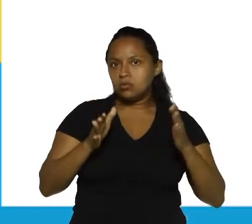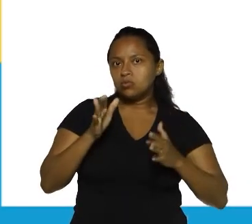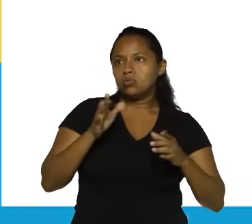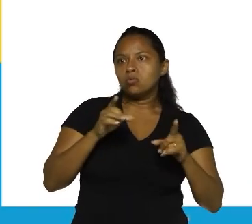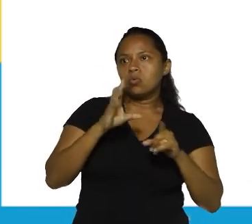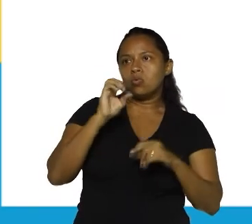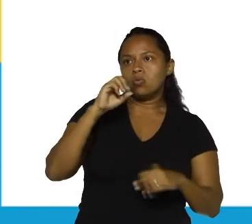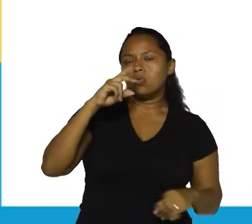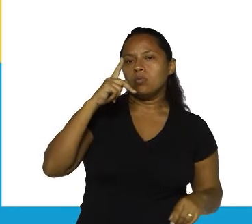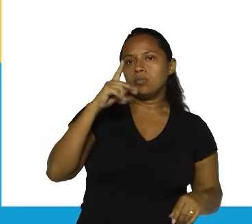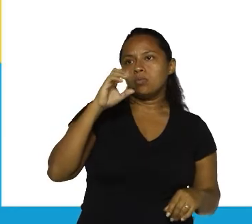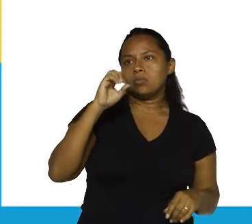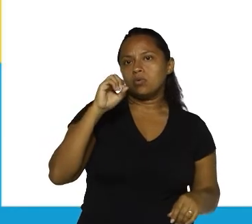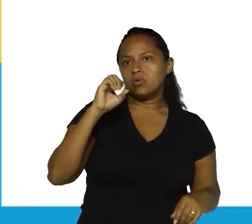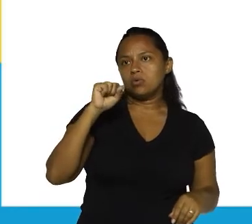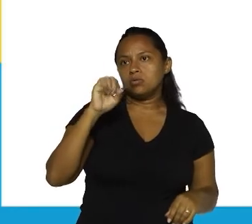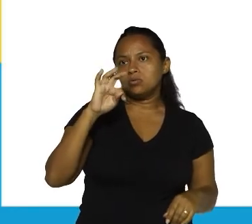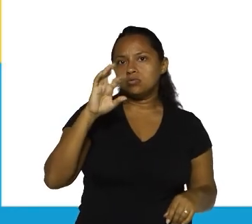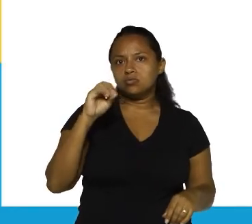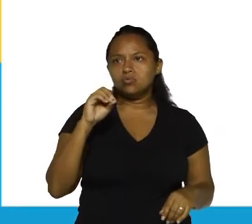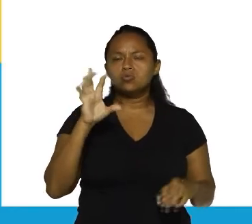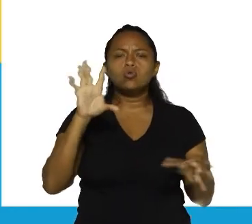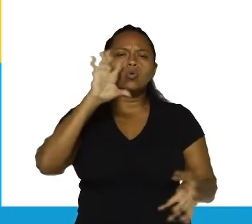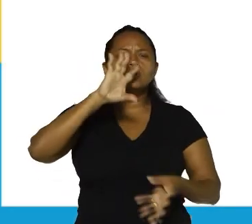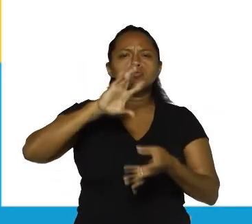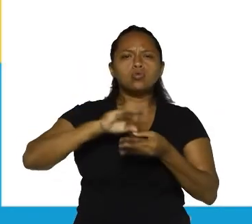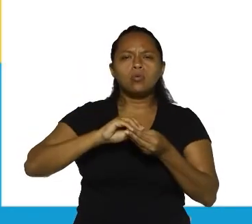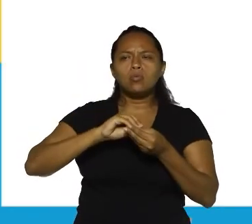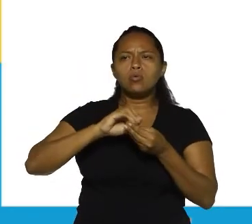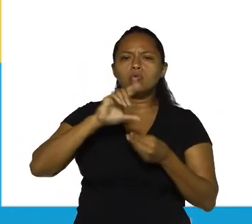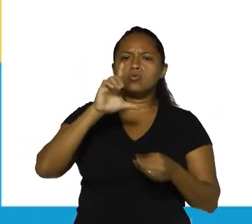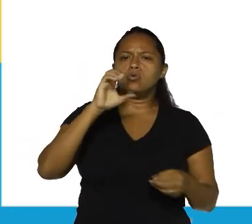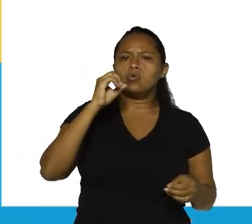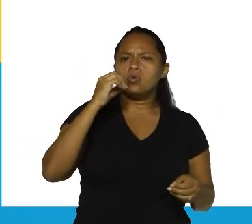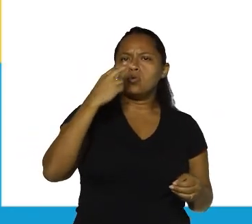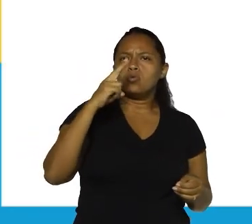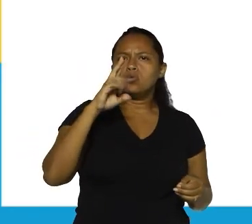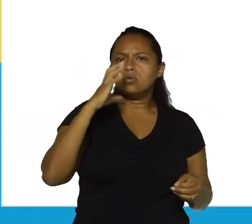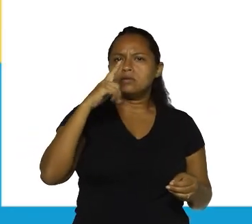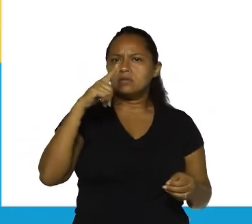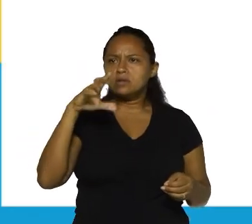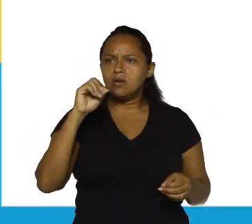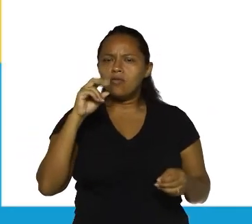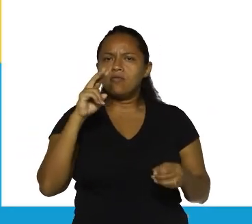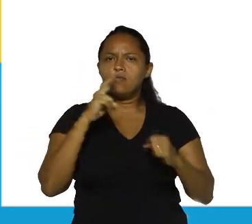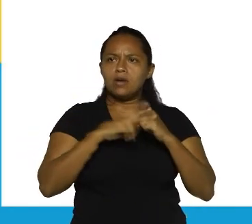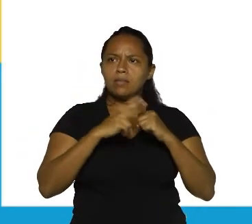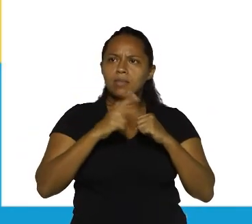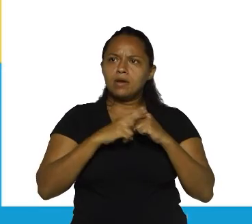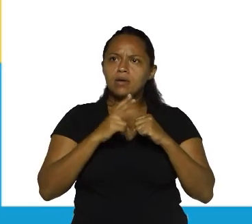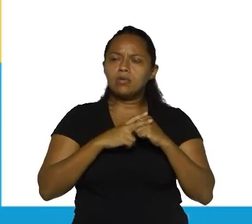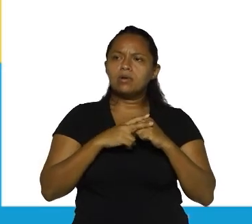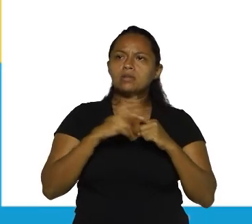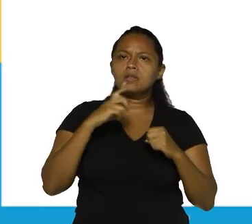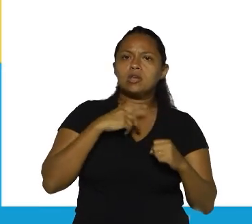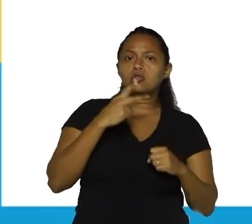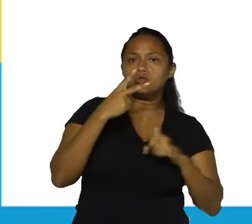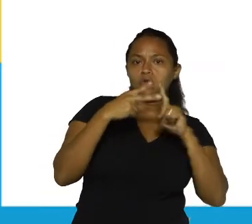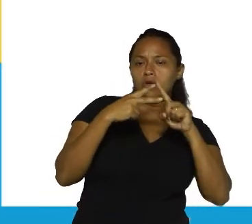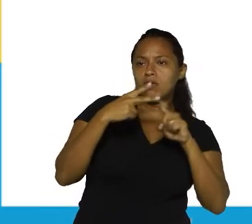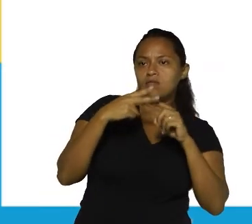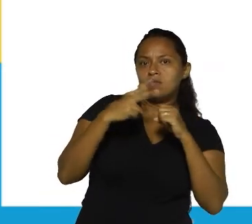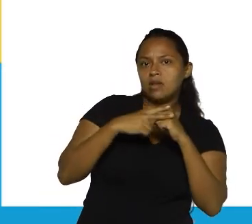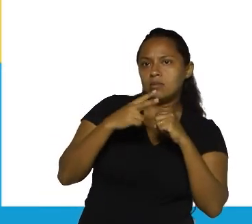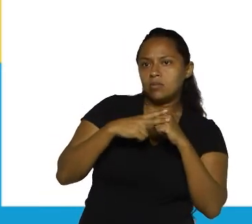composto, ok? Aqui é só um resumo do que seria a locução verbal, mas eu já adiantei. A gente vai ter dois verbos, um será